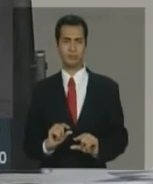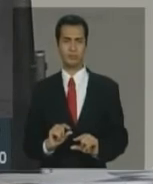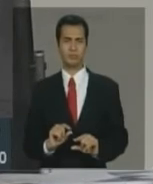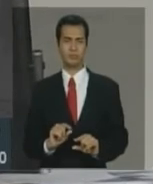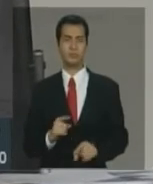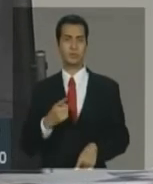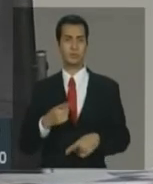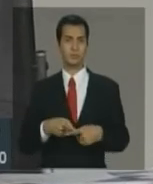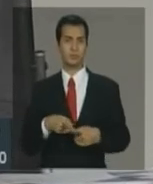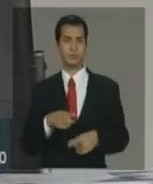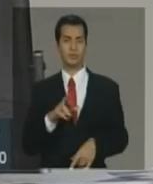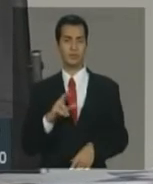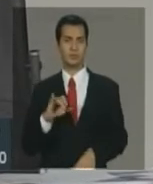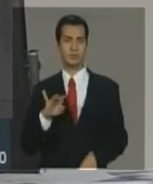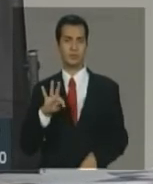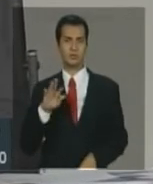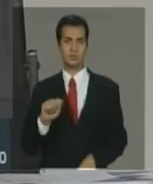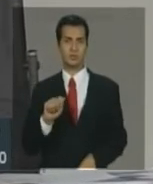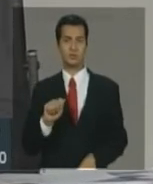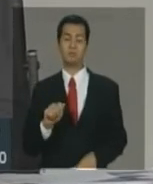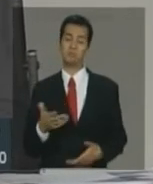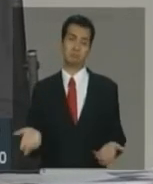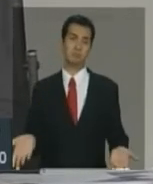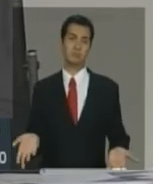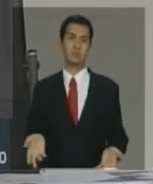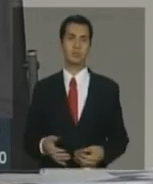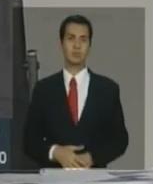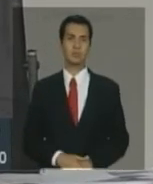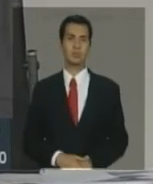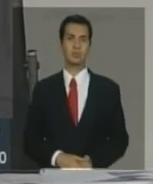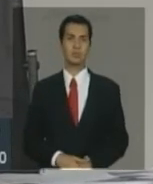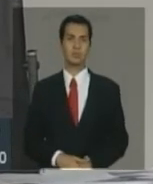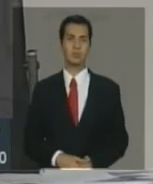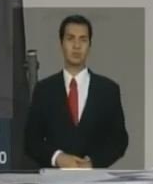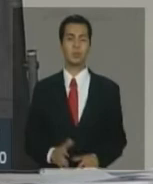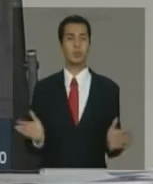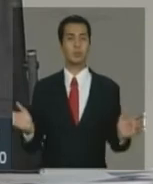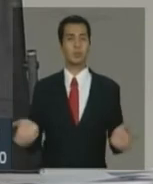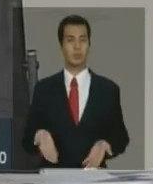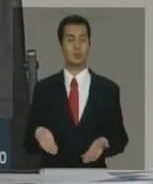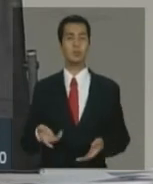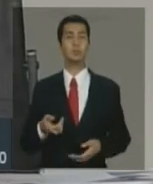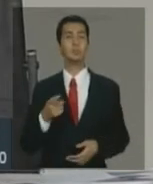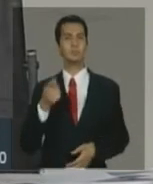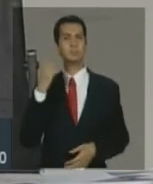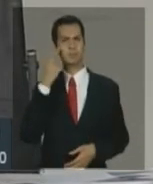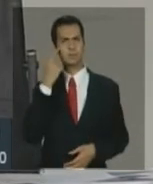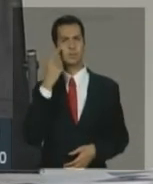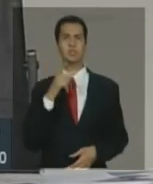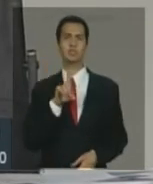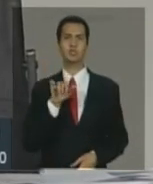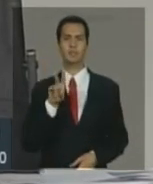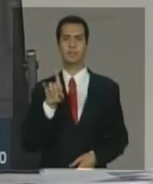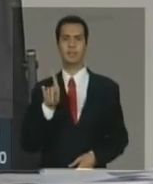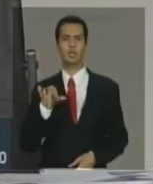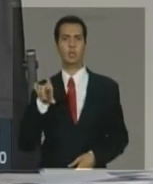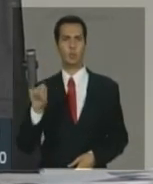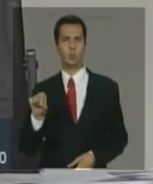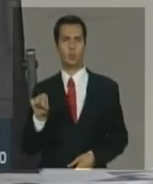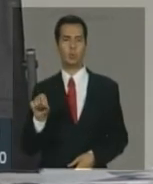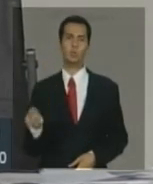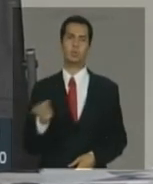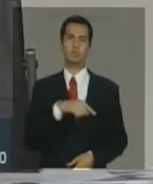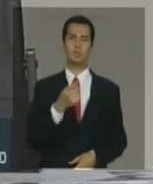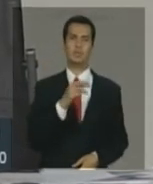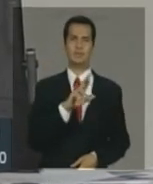calendário da receita. Então, é isso. Agora, tratar a receita de dividendos como se ela não fosse uma